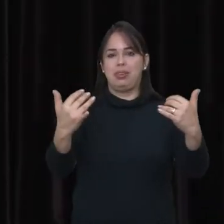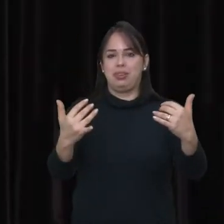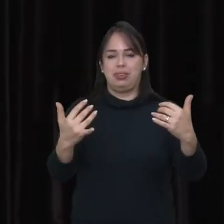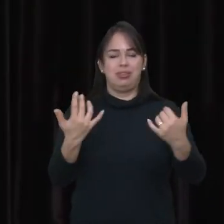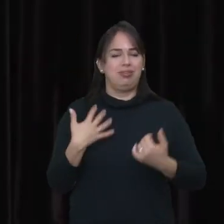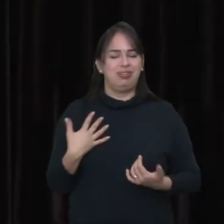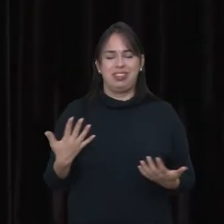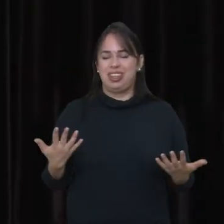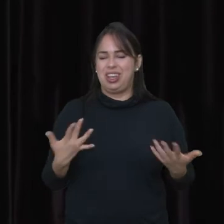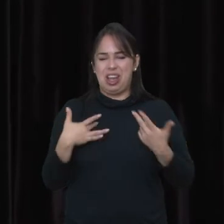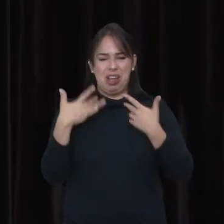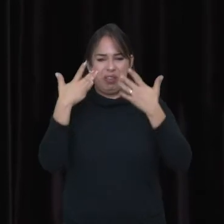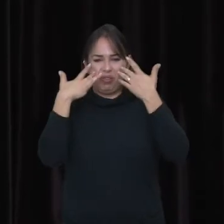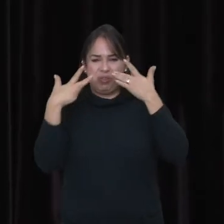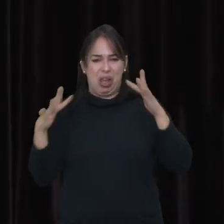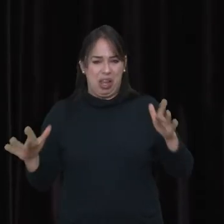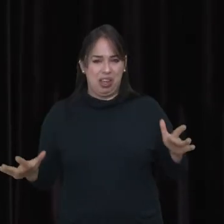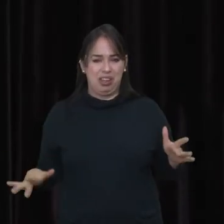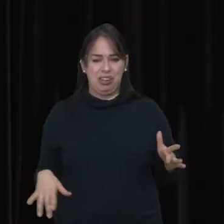Eu não sei fazer analogias